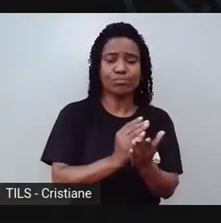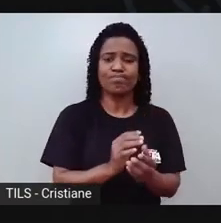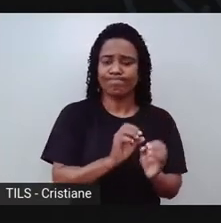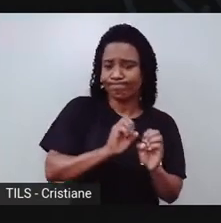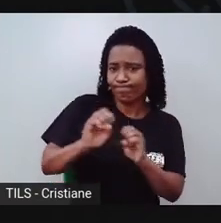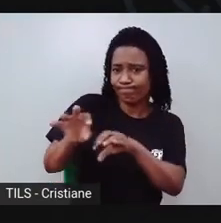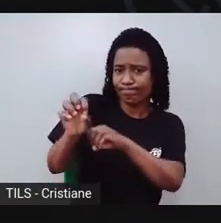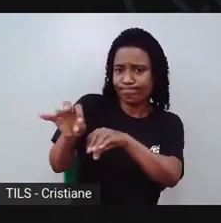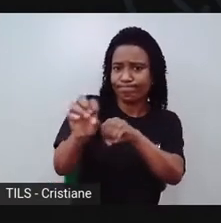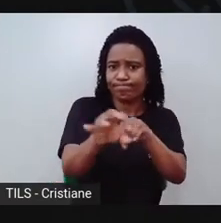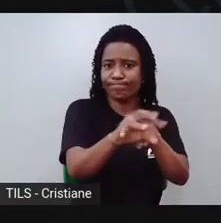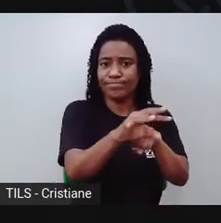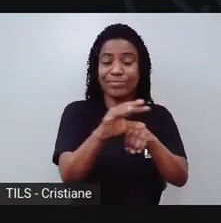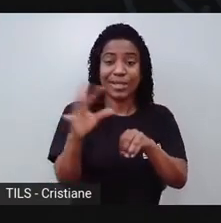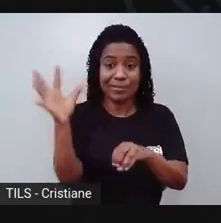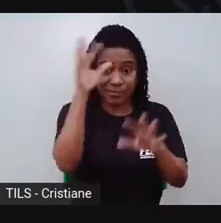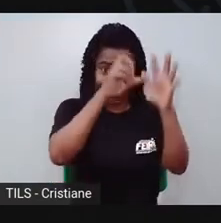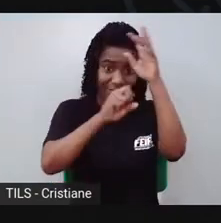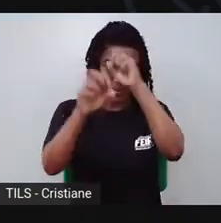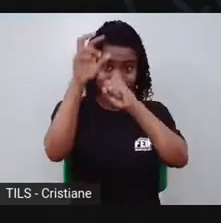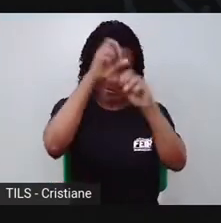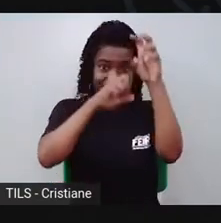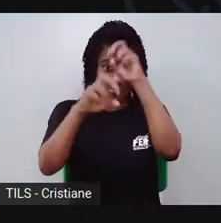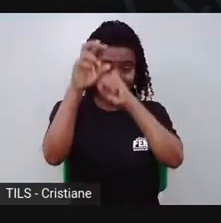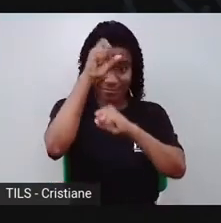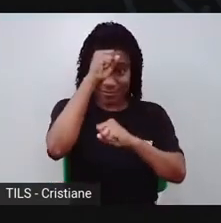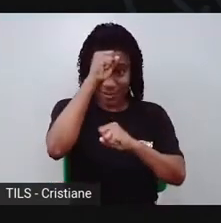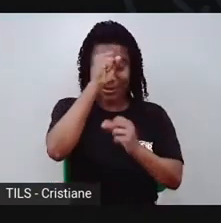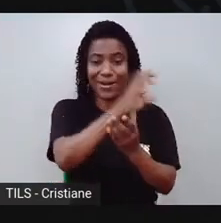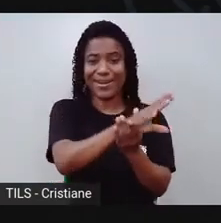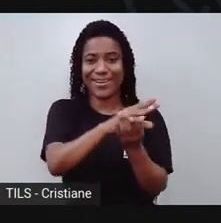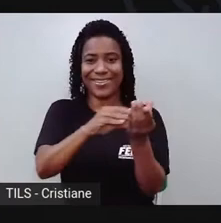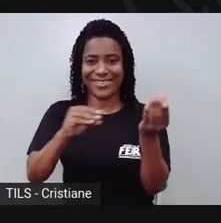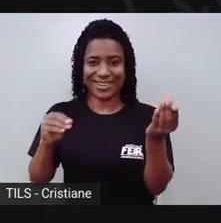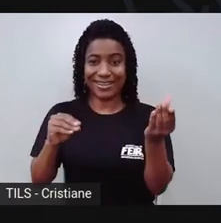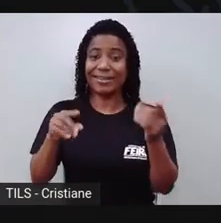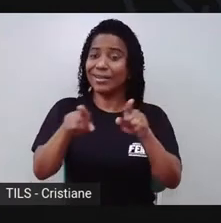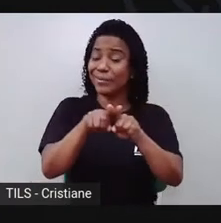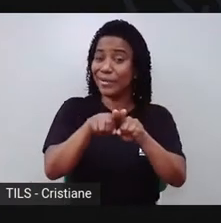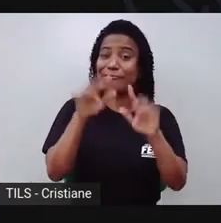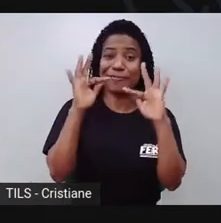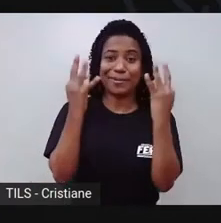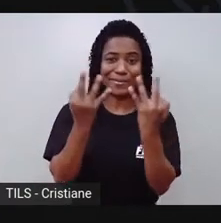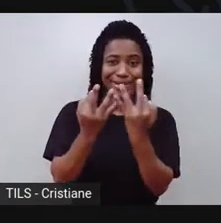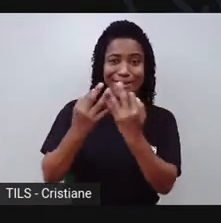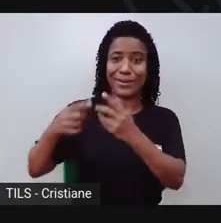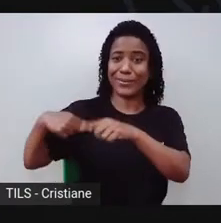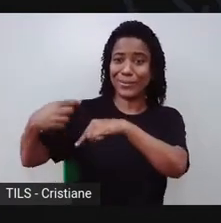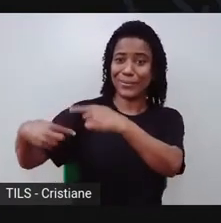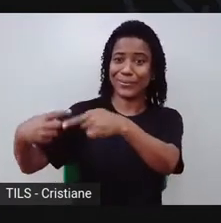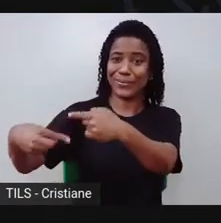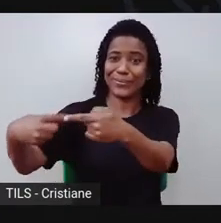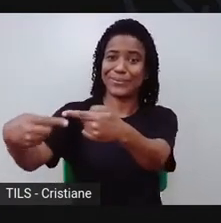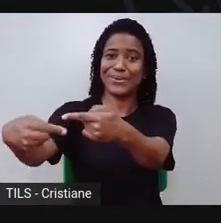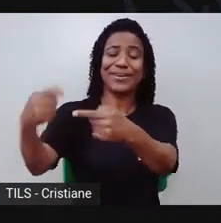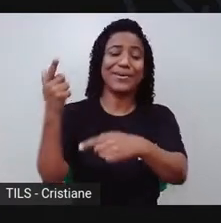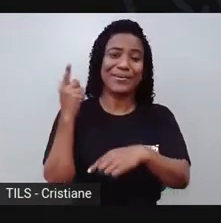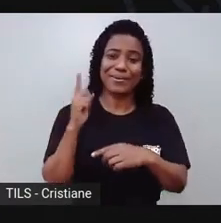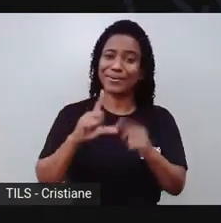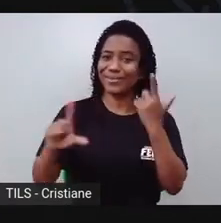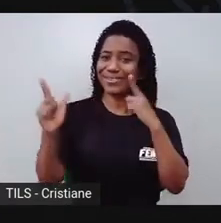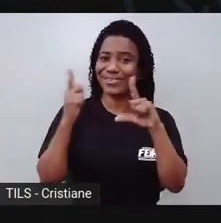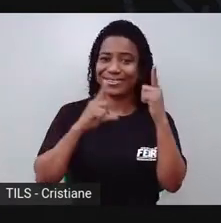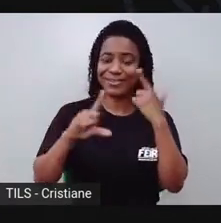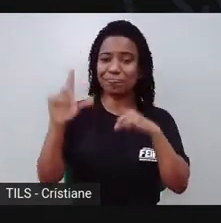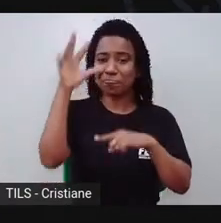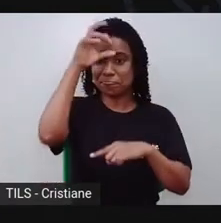os filhos continuam trabalhando, os netos. Então a arte do mestre Vitalino, lá em Caruaru, nunca parou.